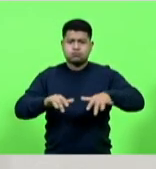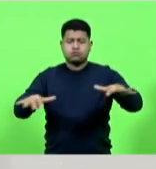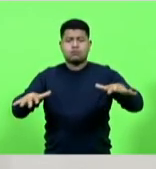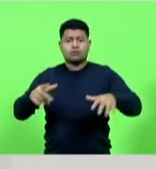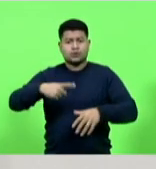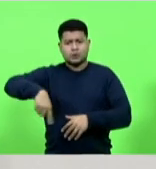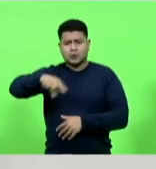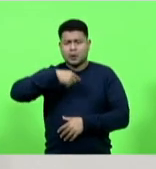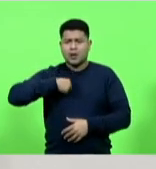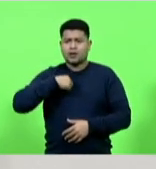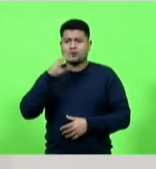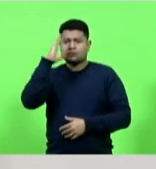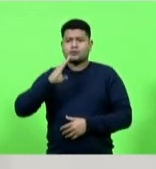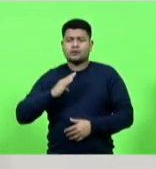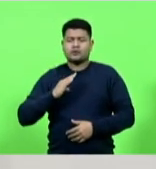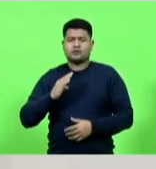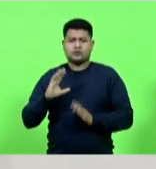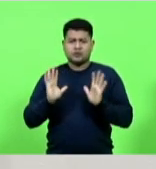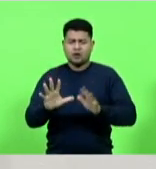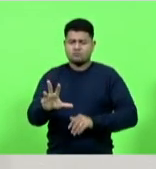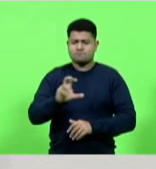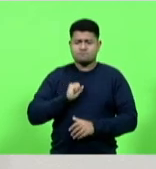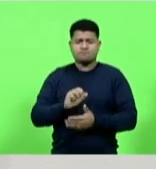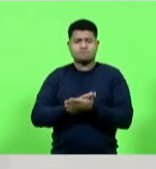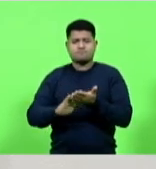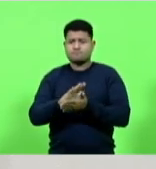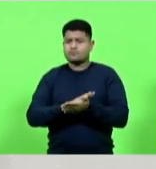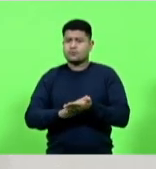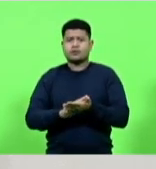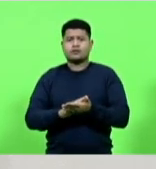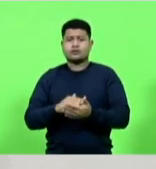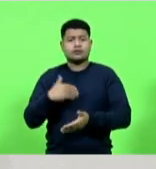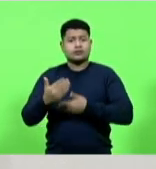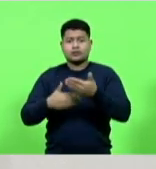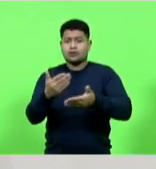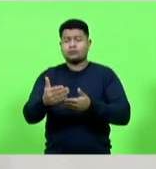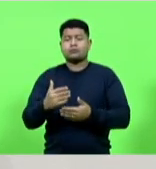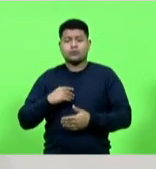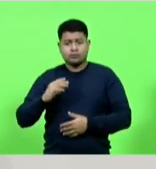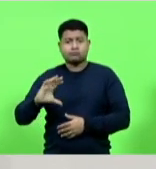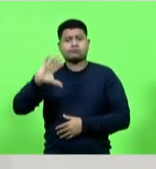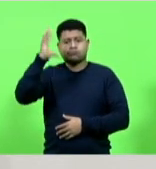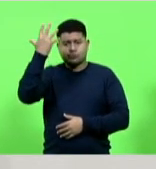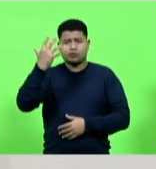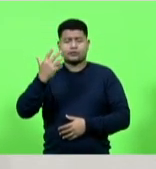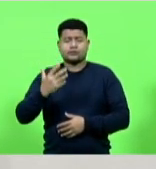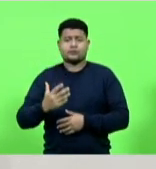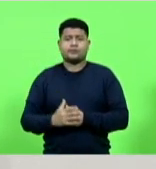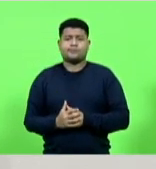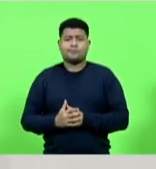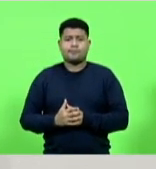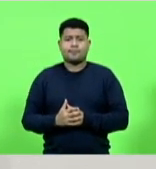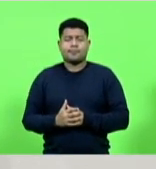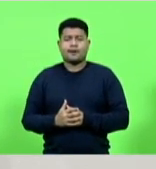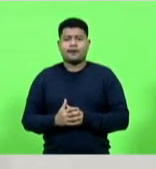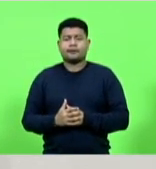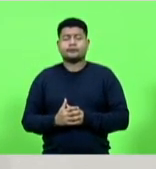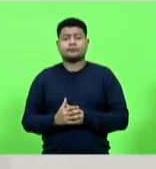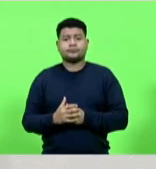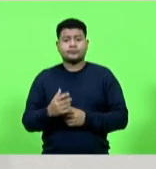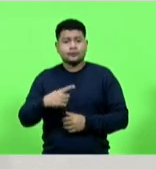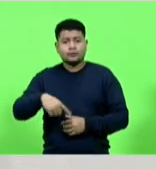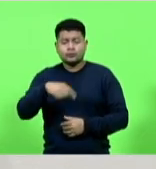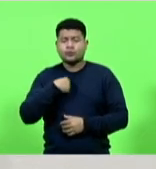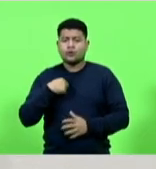brasileiros cenário que mudaria drasticamente apenas alguns dias depois como todos fomos